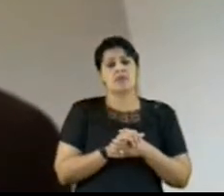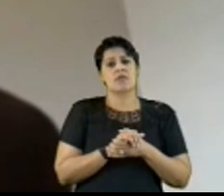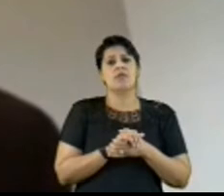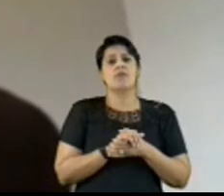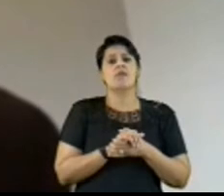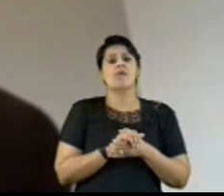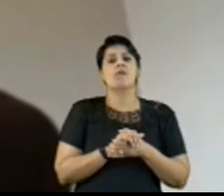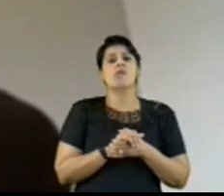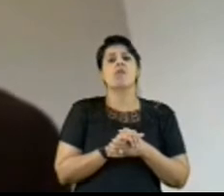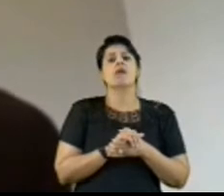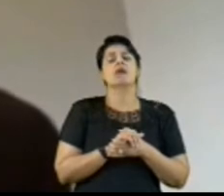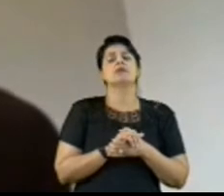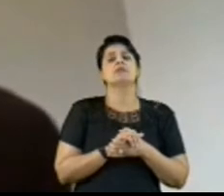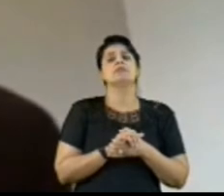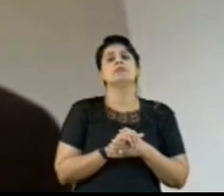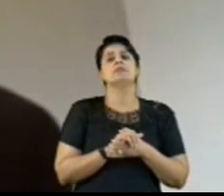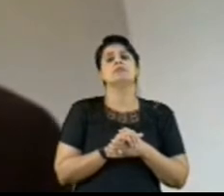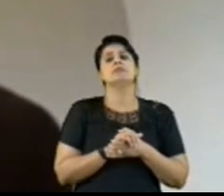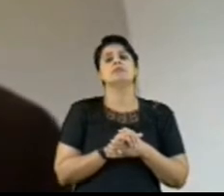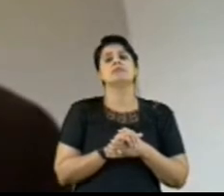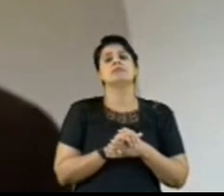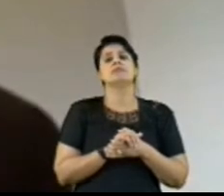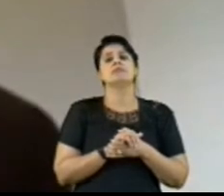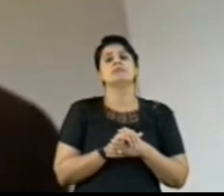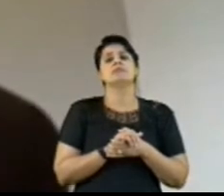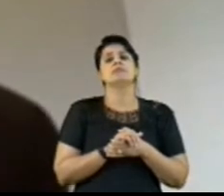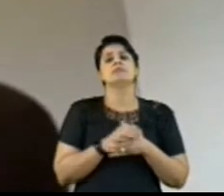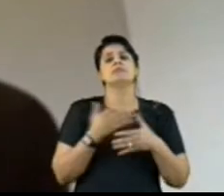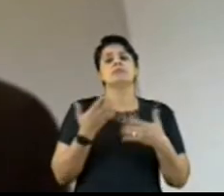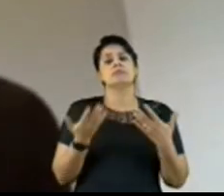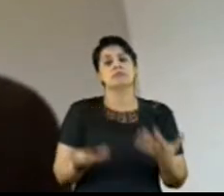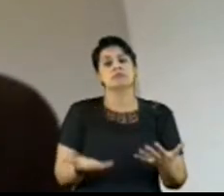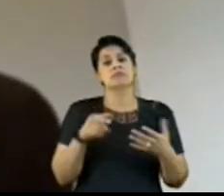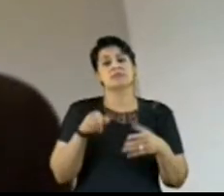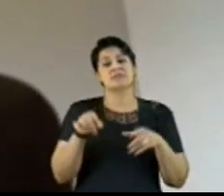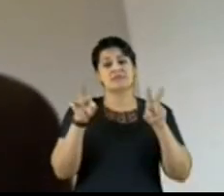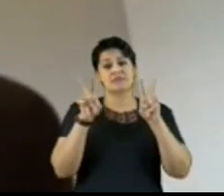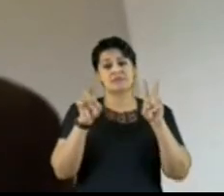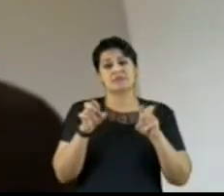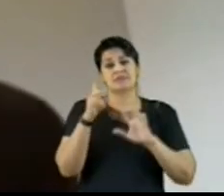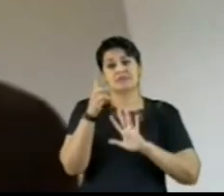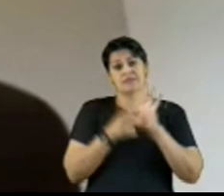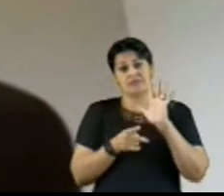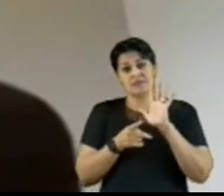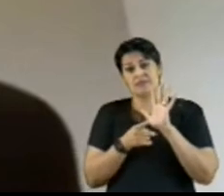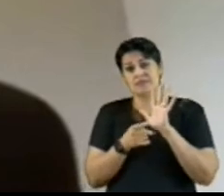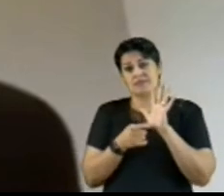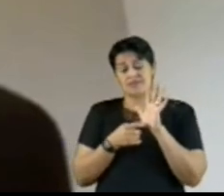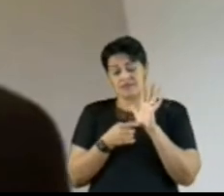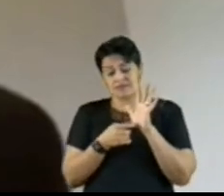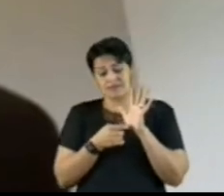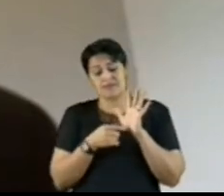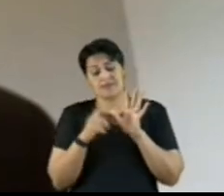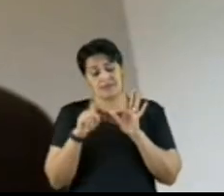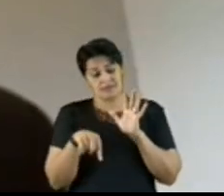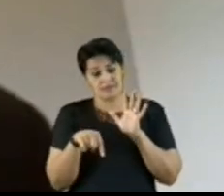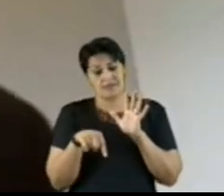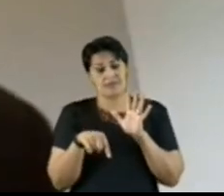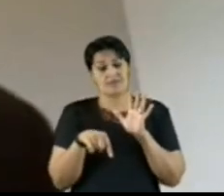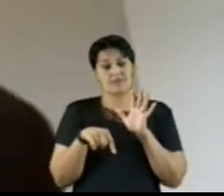no seu voto. Então, em relação ao projeto básico prévio, a realização, portanto, de qualquer